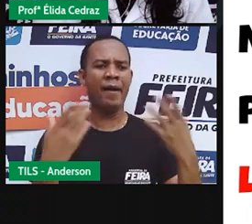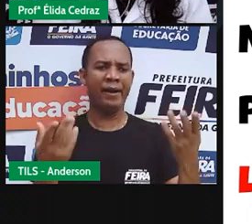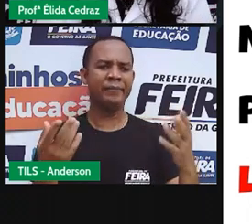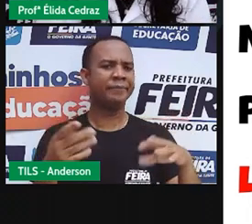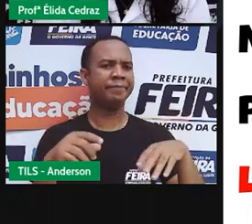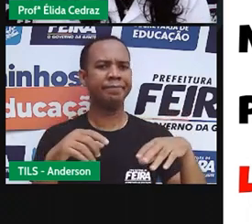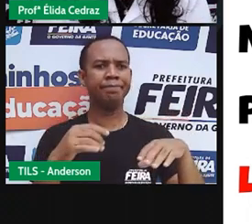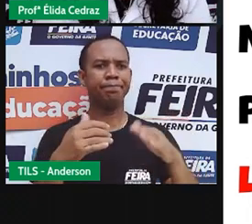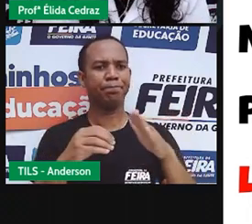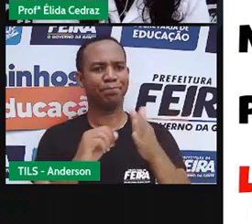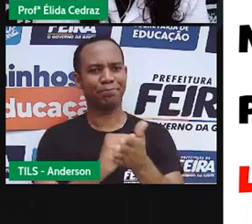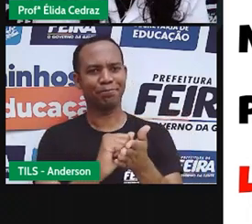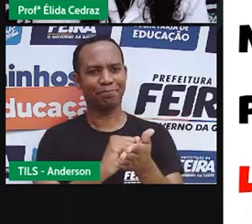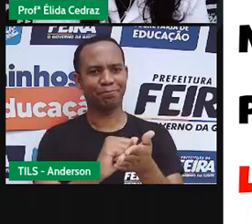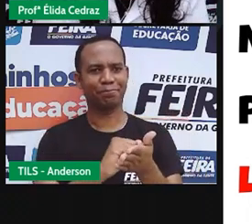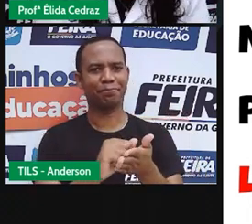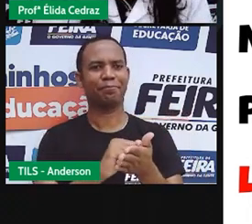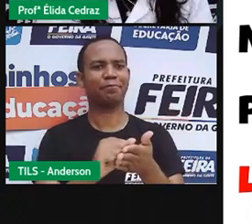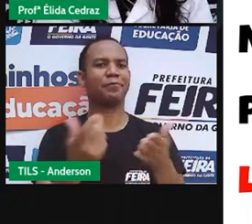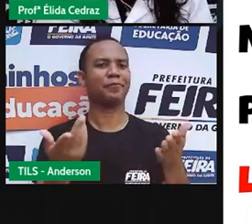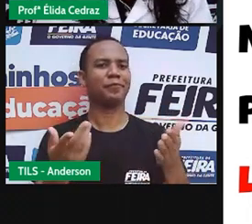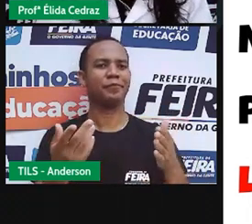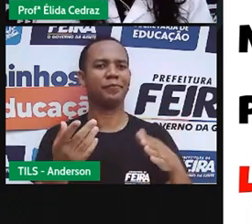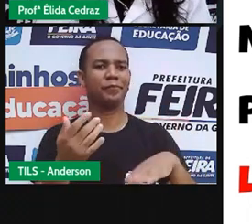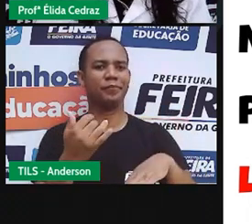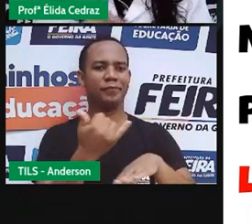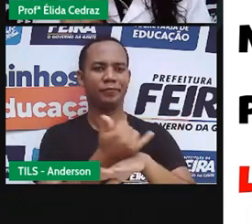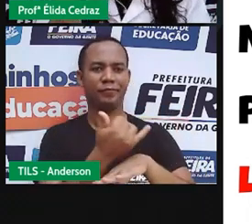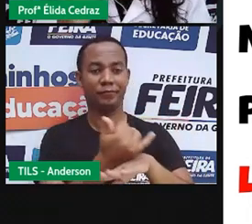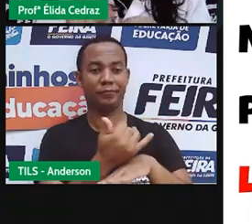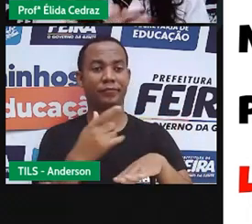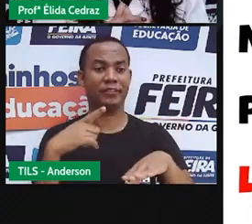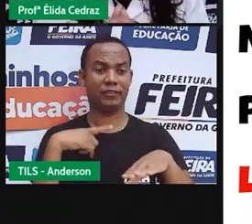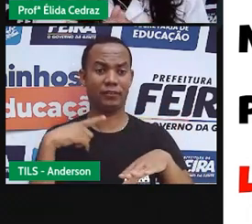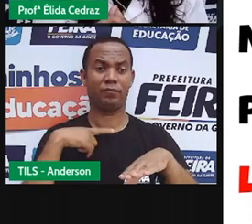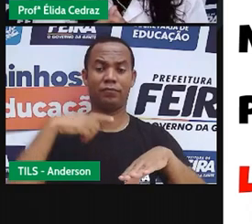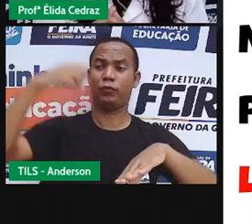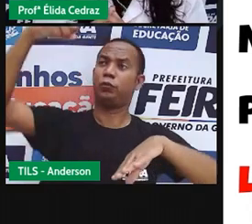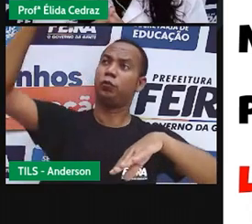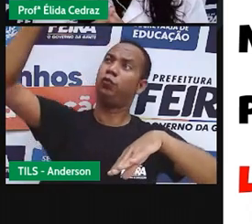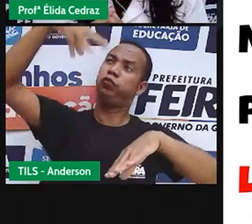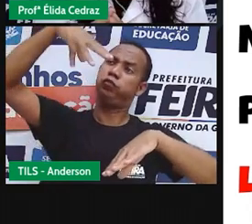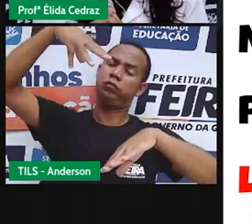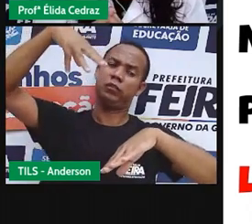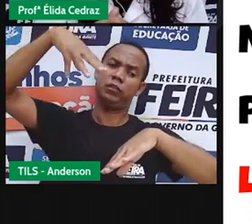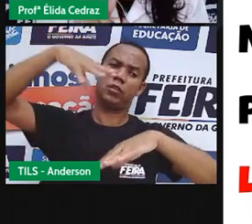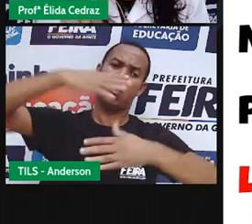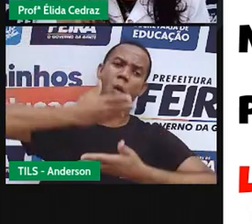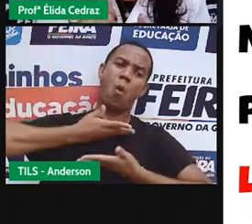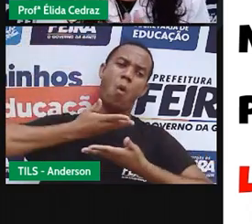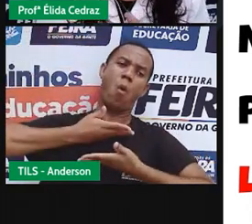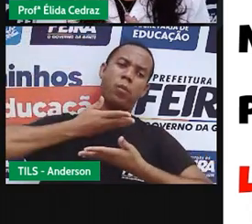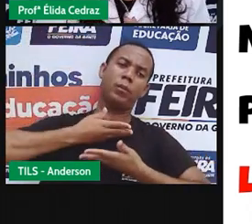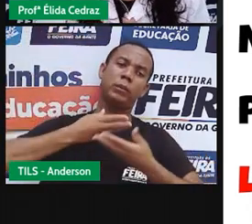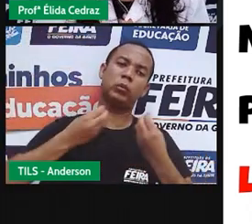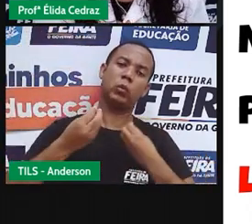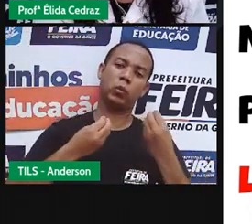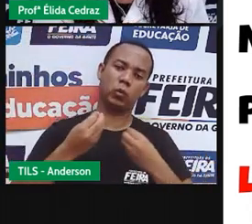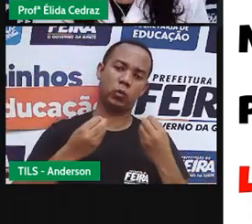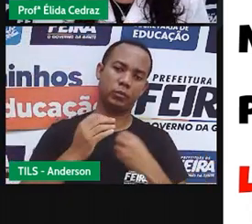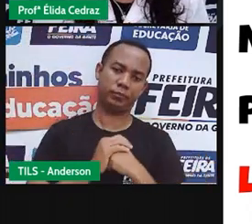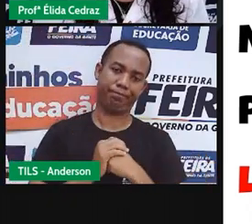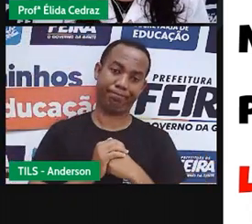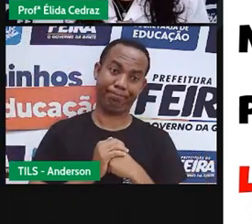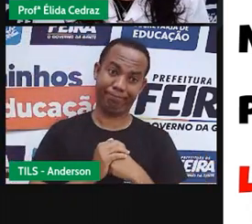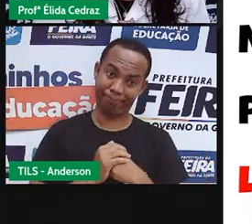a borracha, o nosso corpo também recebe essa luz que vem do sol, não é verdade? Mas